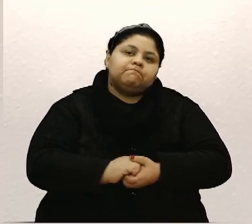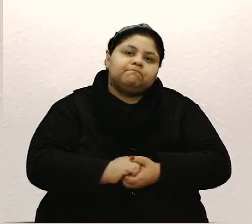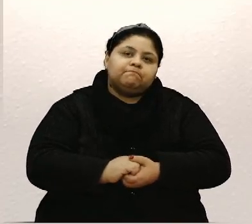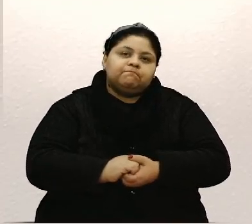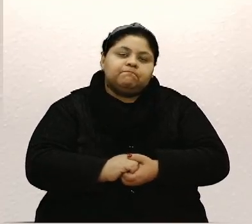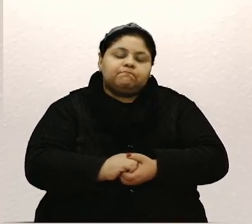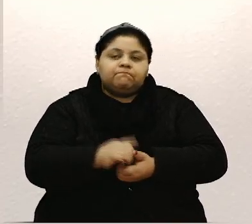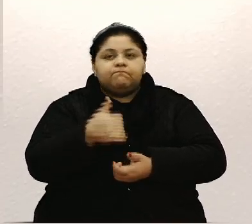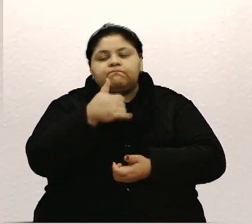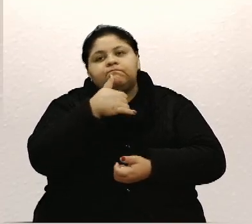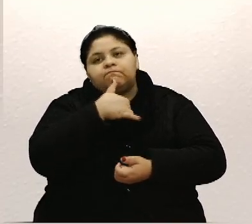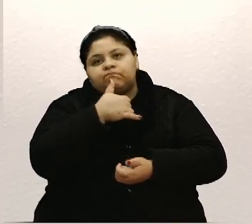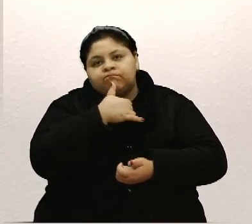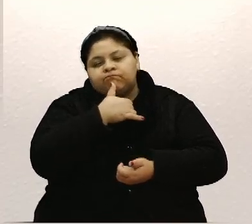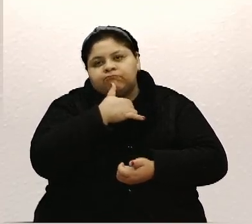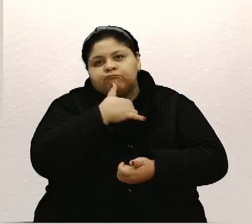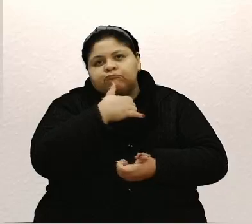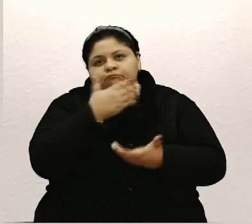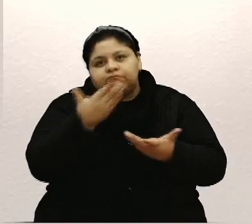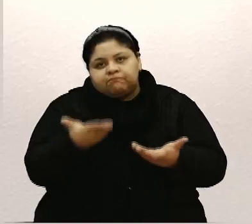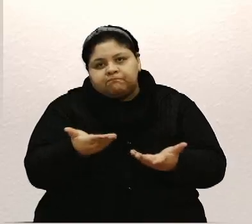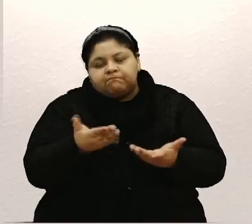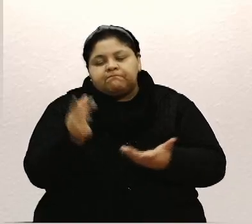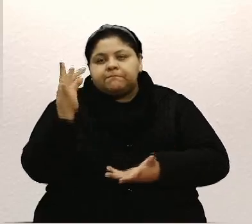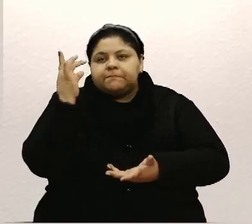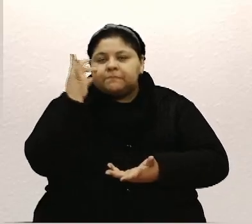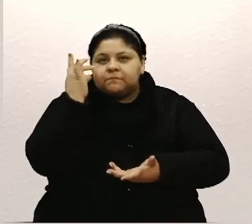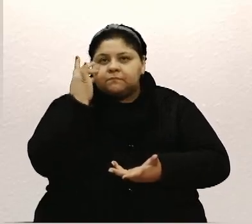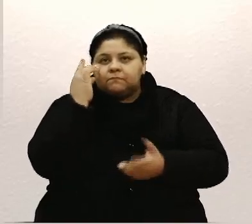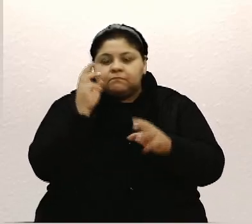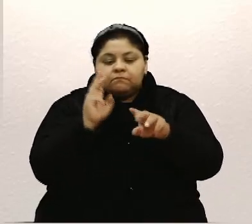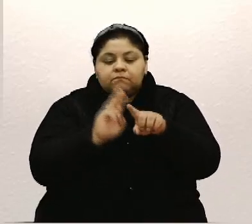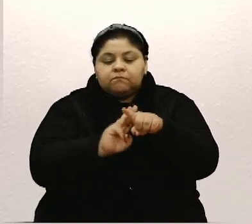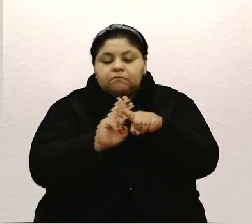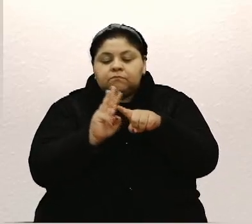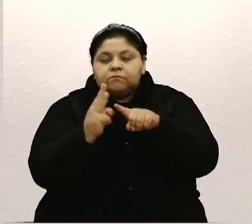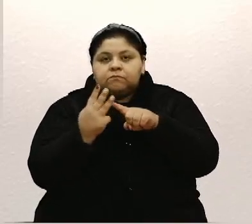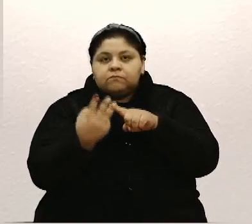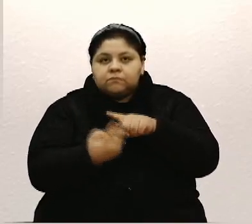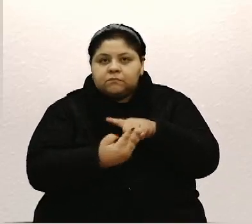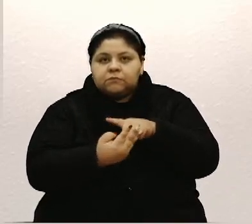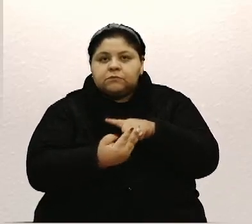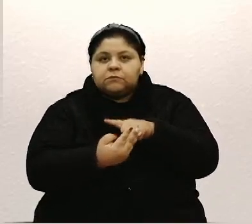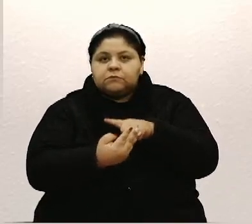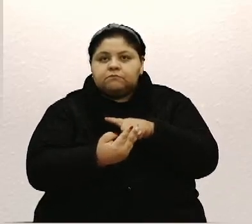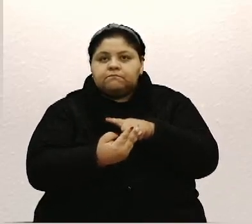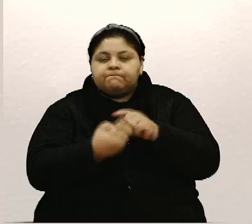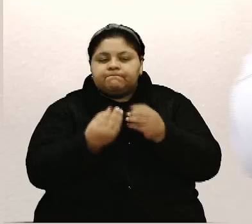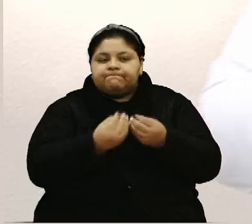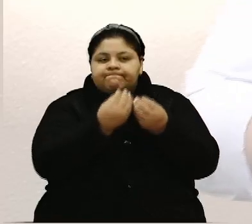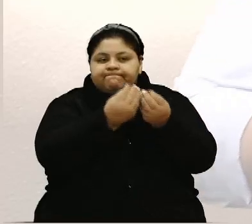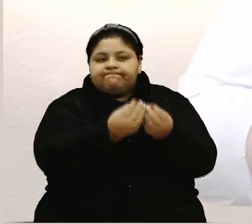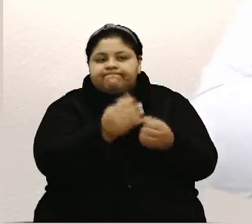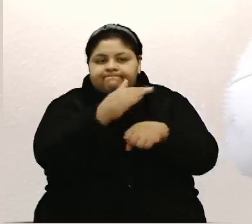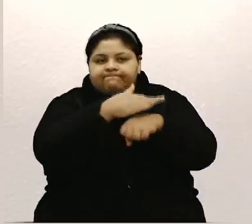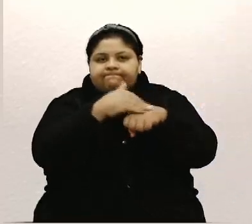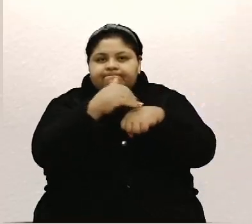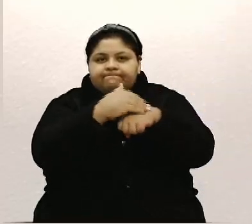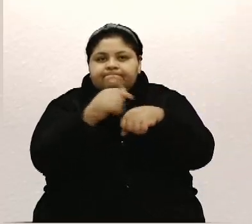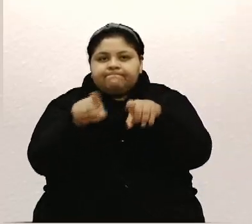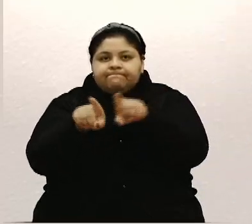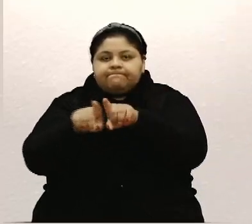com muito pesar que a gente esteve presente no velório e fomos levar o nosso conforto. E também ontem,